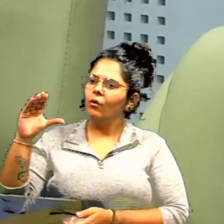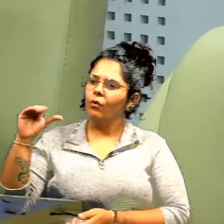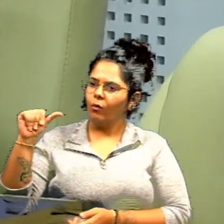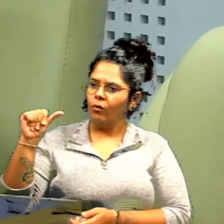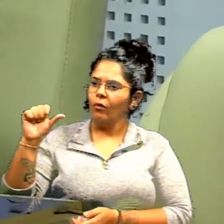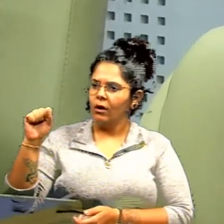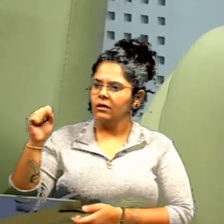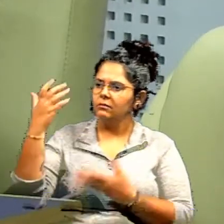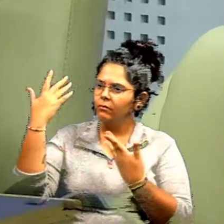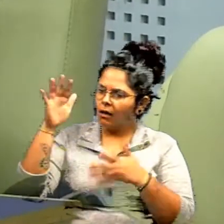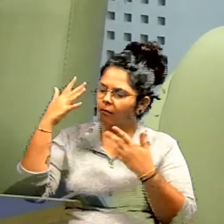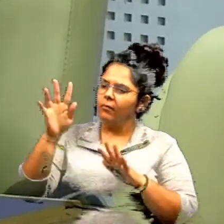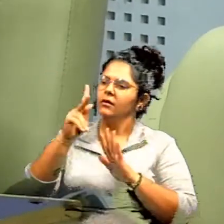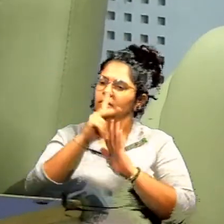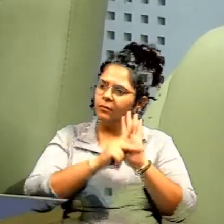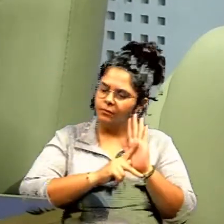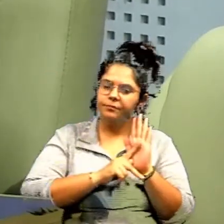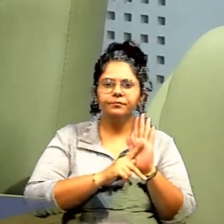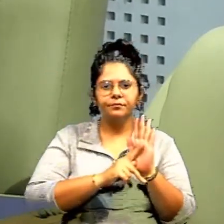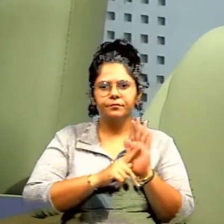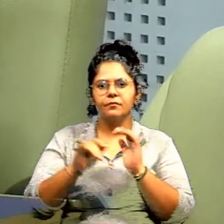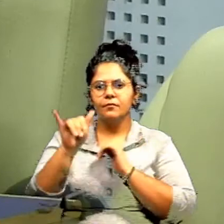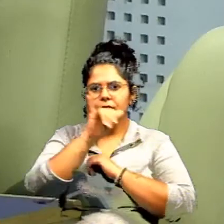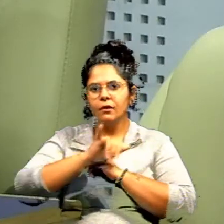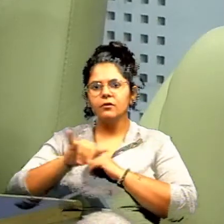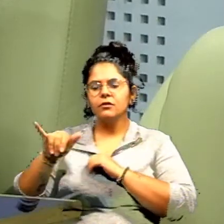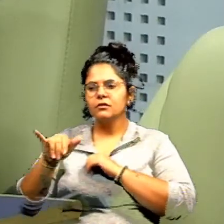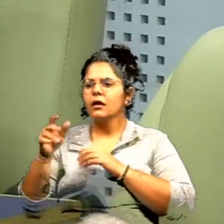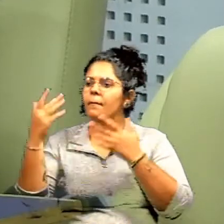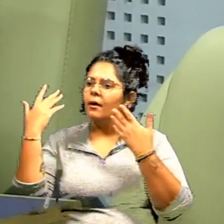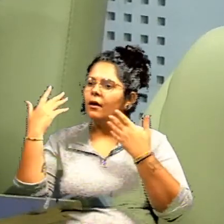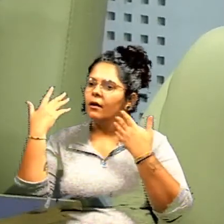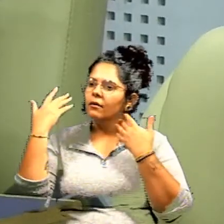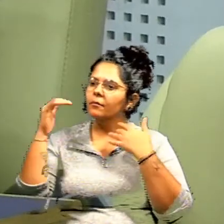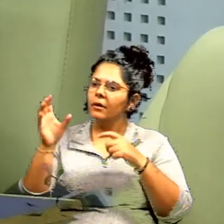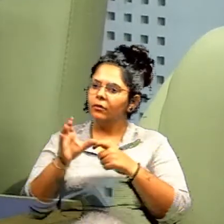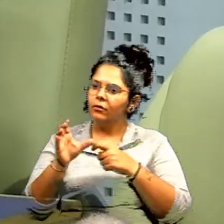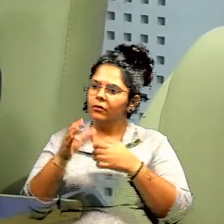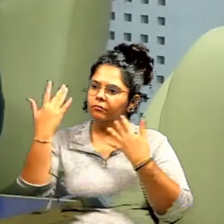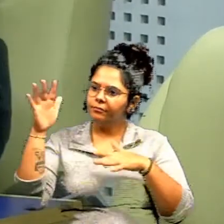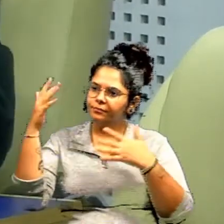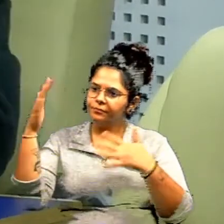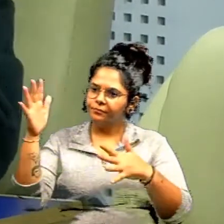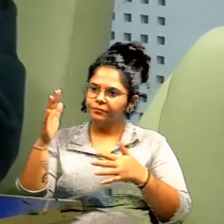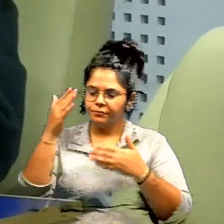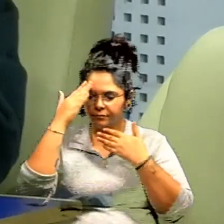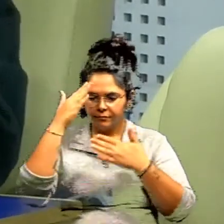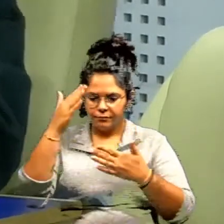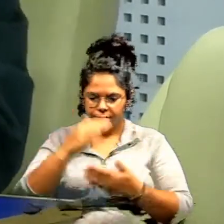quero parabenizar pelo projeto e dizer doutora Cristina parabéns pelo seu pronunciamento muito obrigado